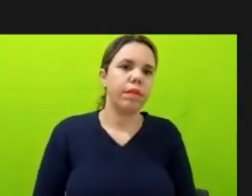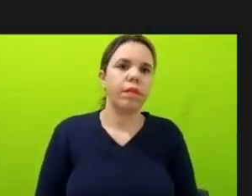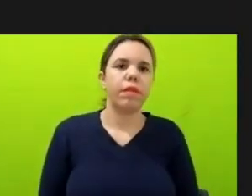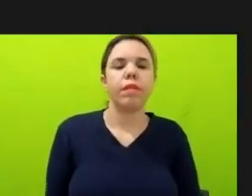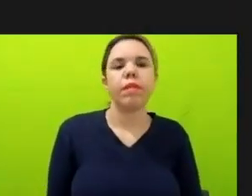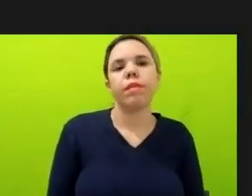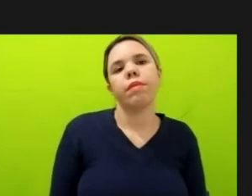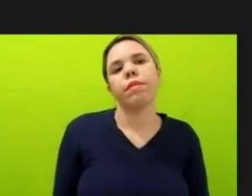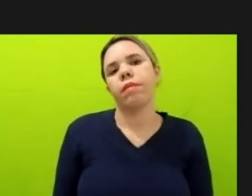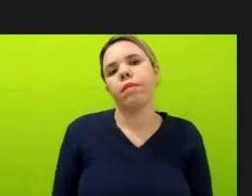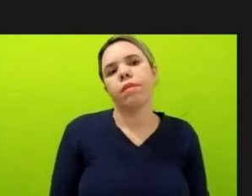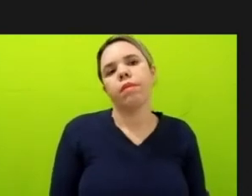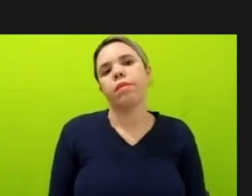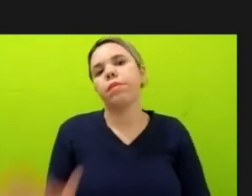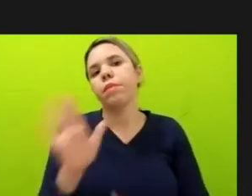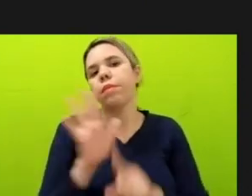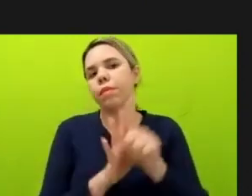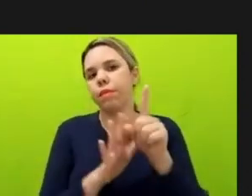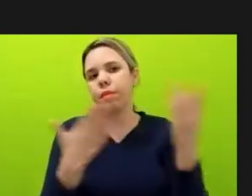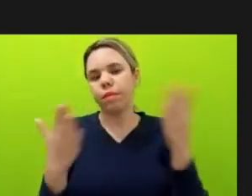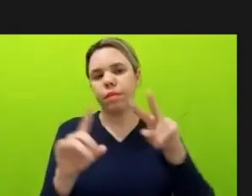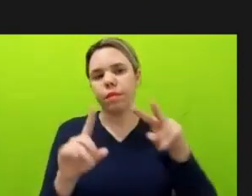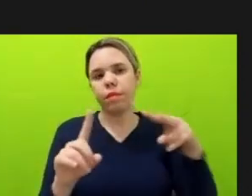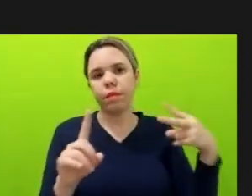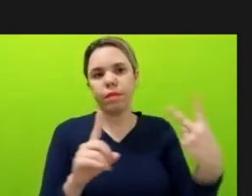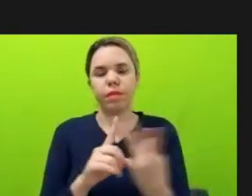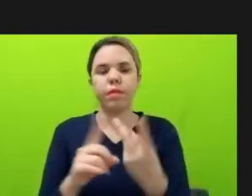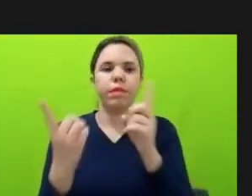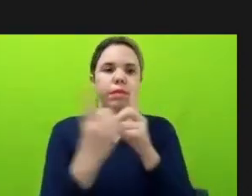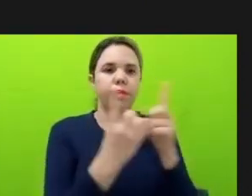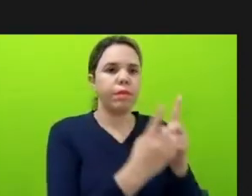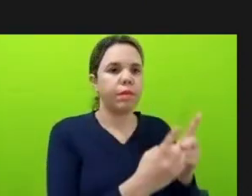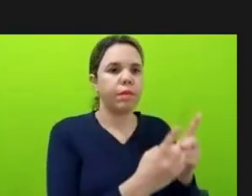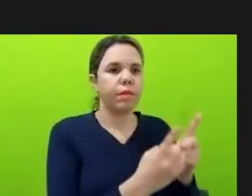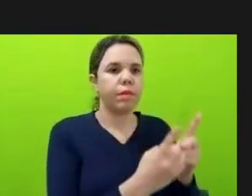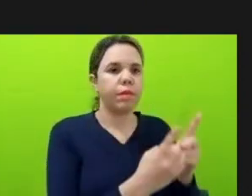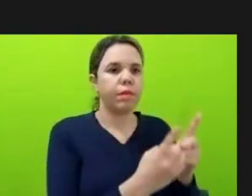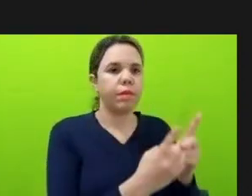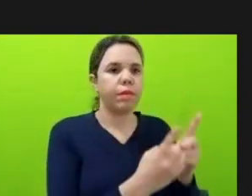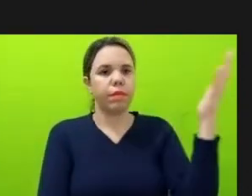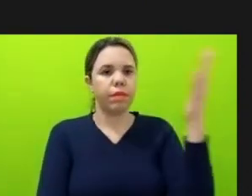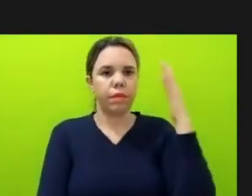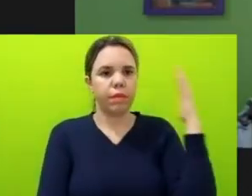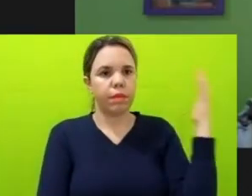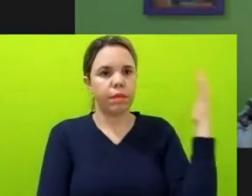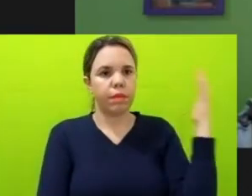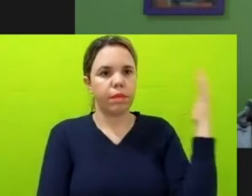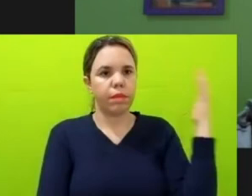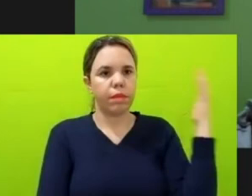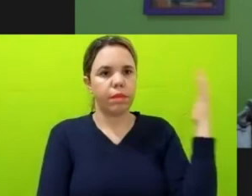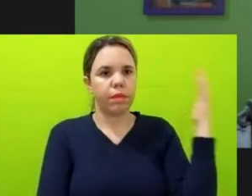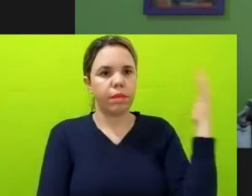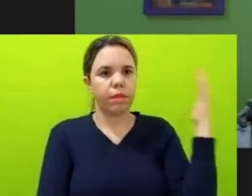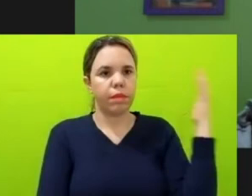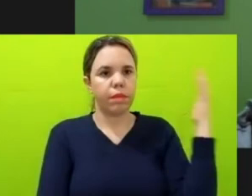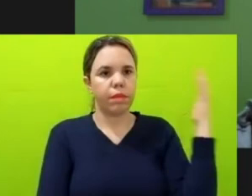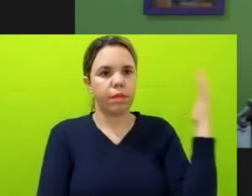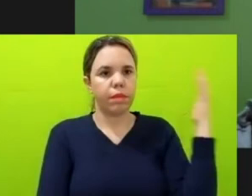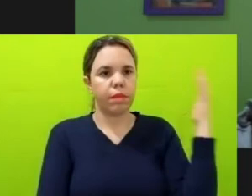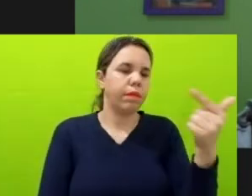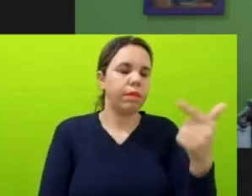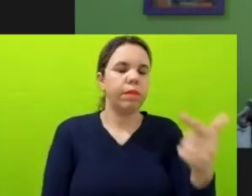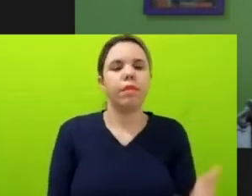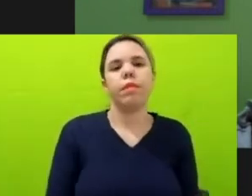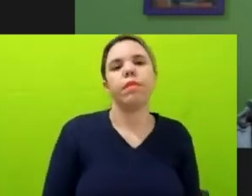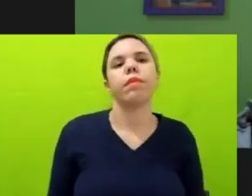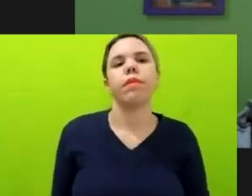A pergunta é, né, qual a perspectiva de cobertura das questões climáticas e ambientais para as eleições de 2022? A transparência será